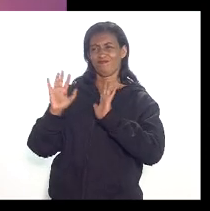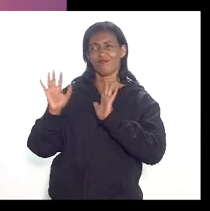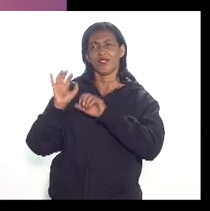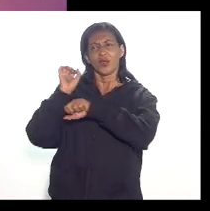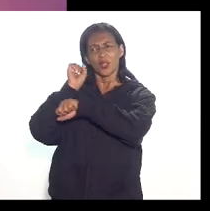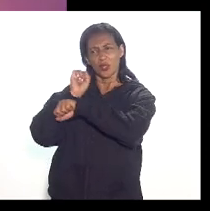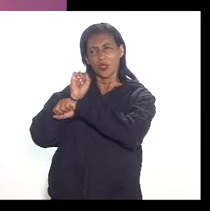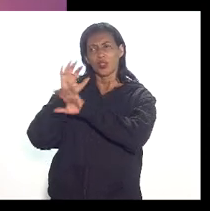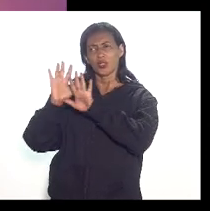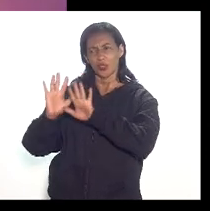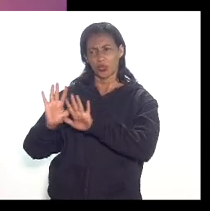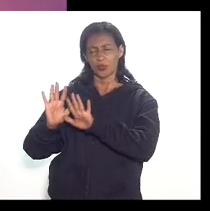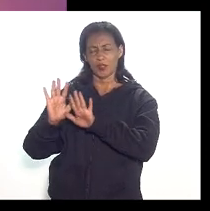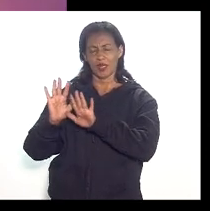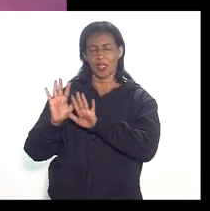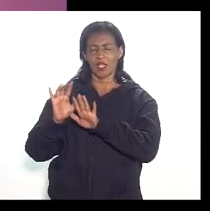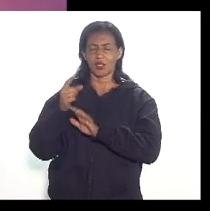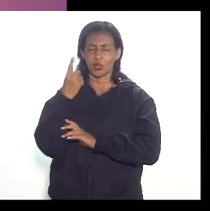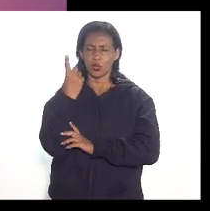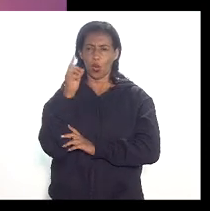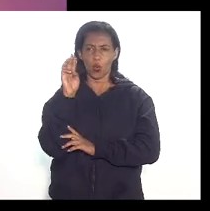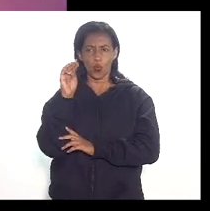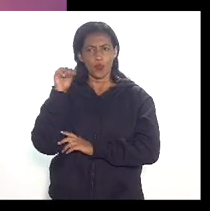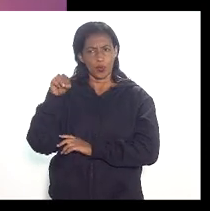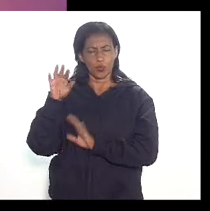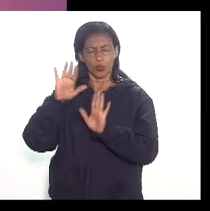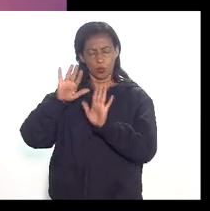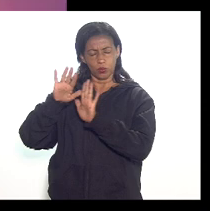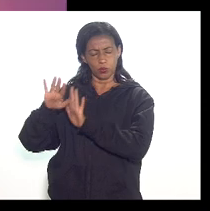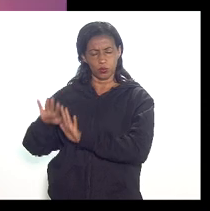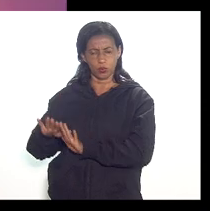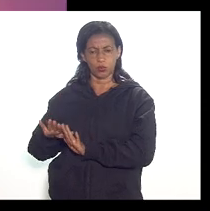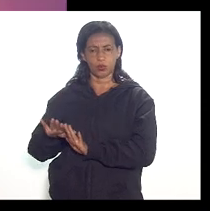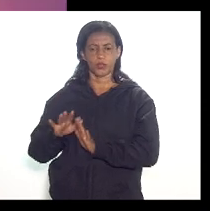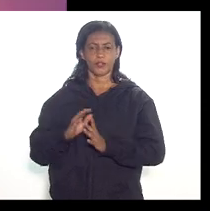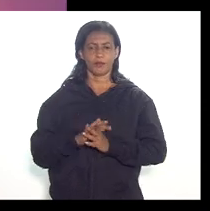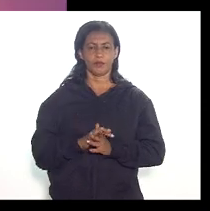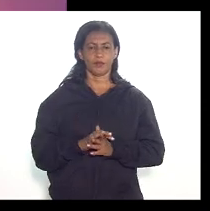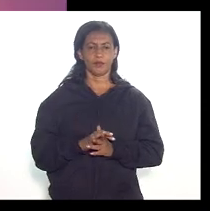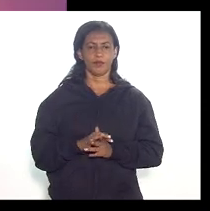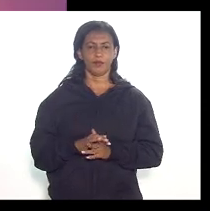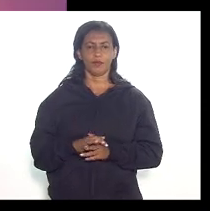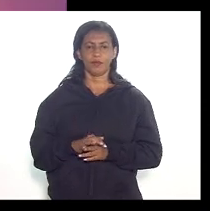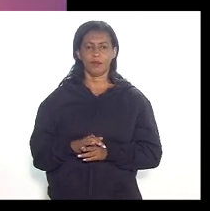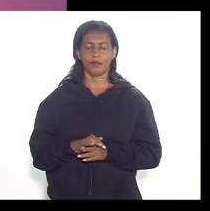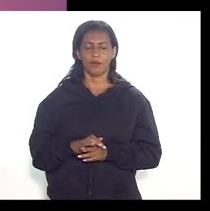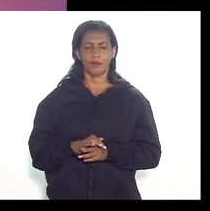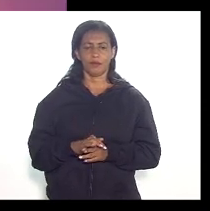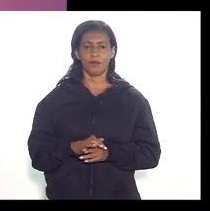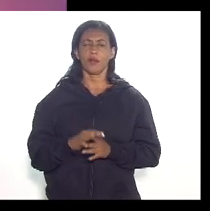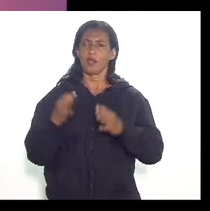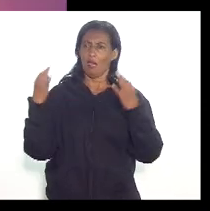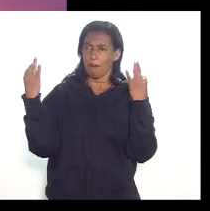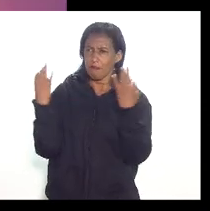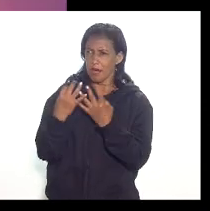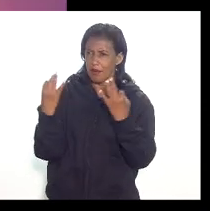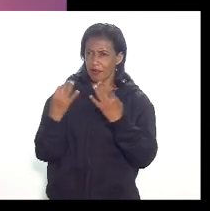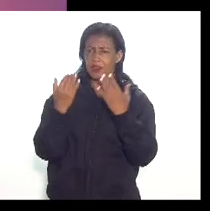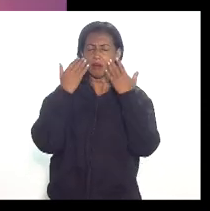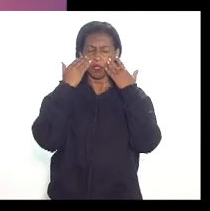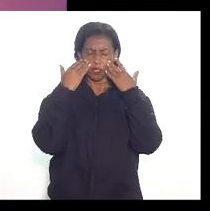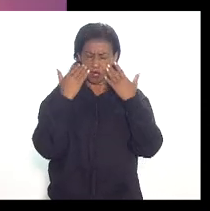exposição Freitas aí eu abro a NP a NP vai ter oportunidade para se manifestar? perfeitamente